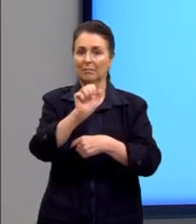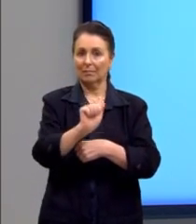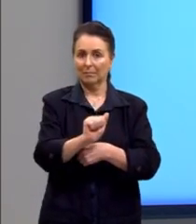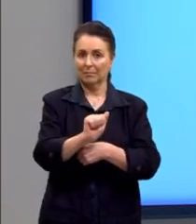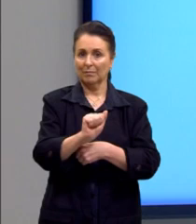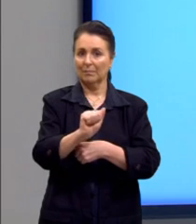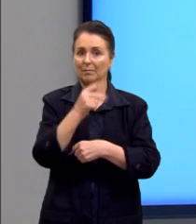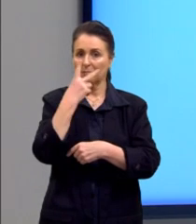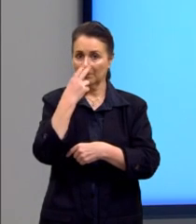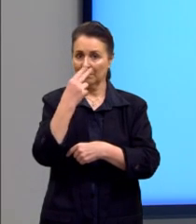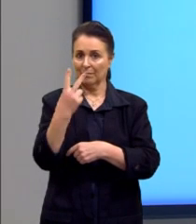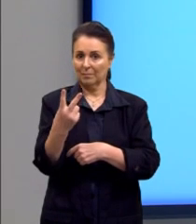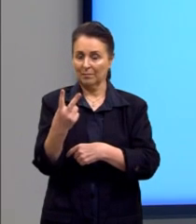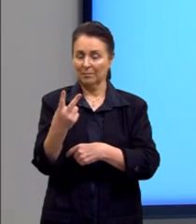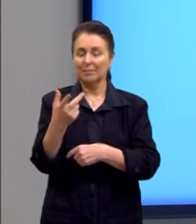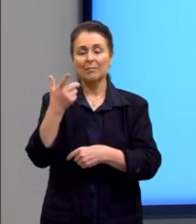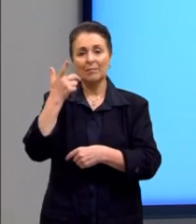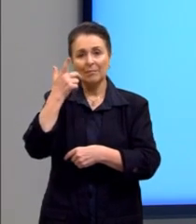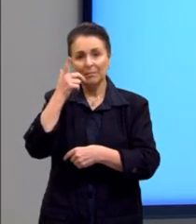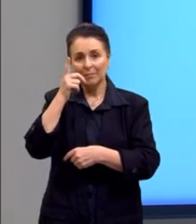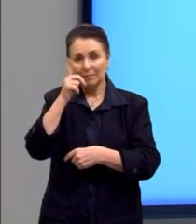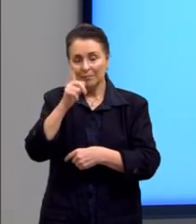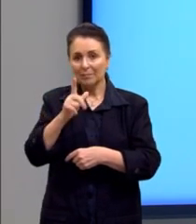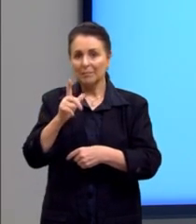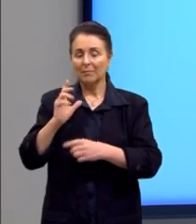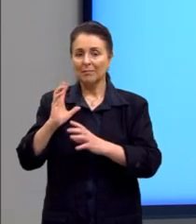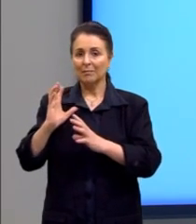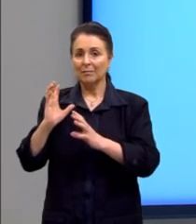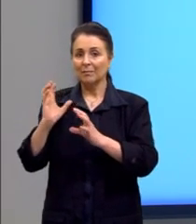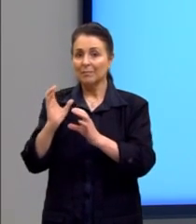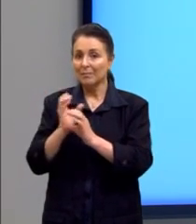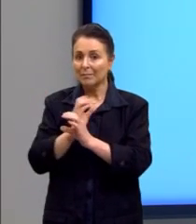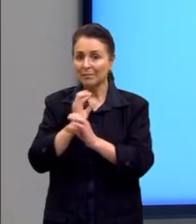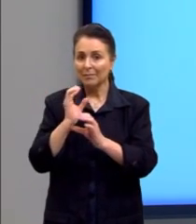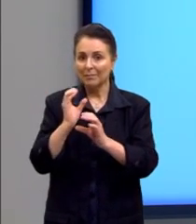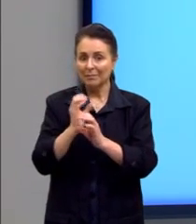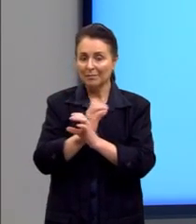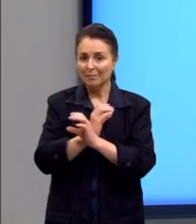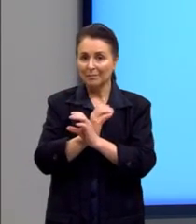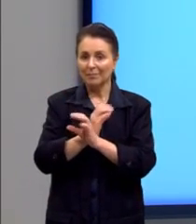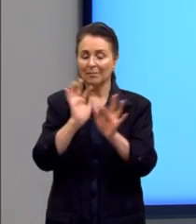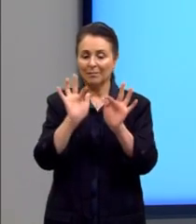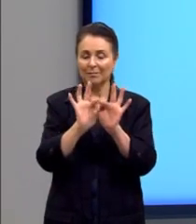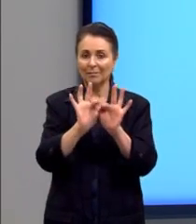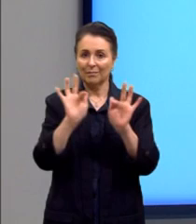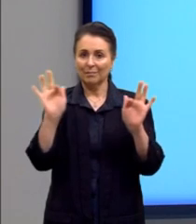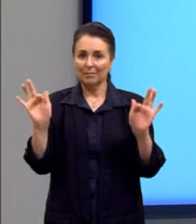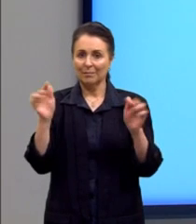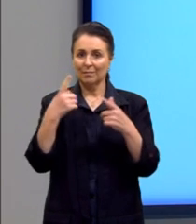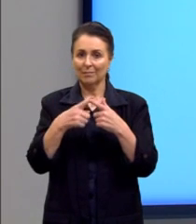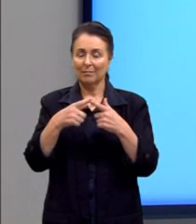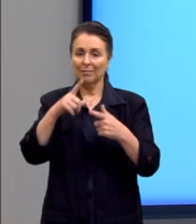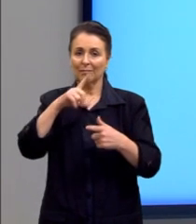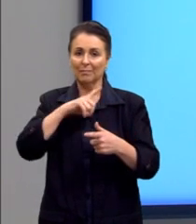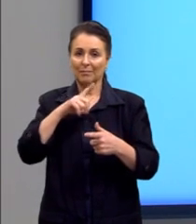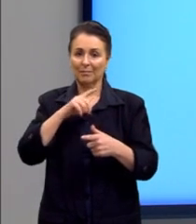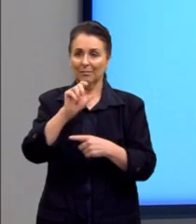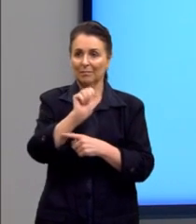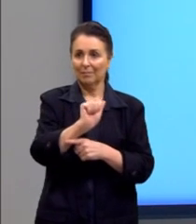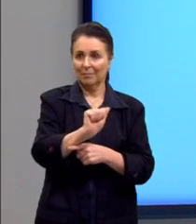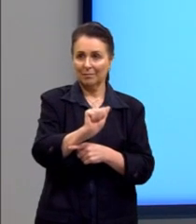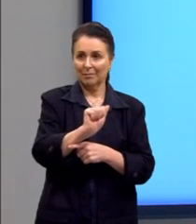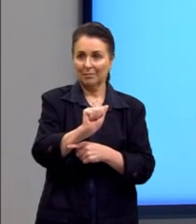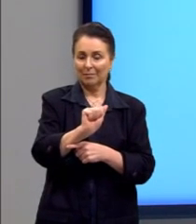E aí, nós conseguimos completar ali, né? A nossa função, porque nós tínhamos o A